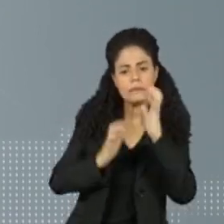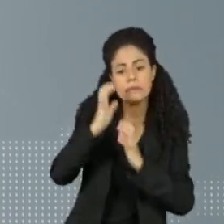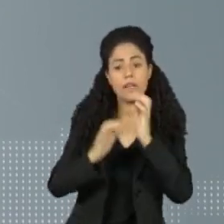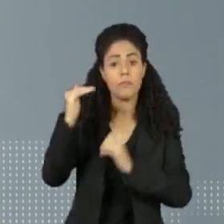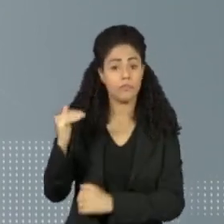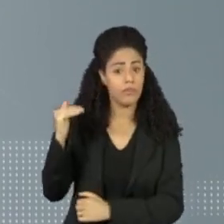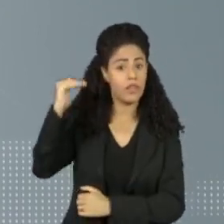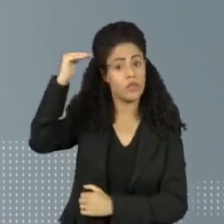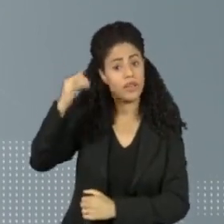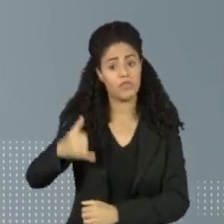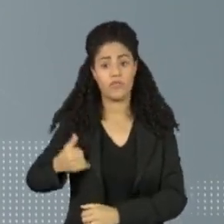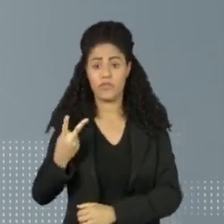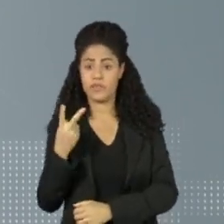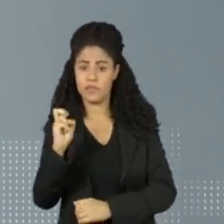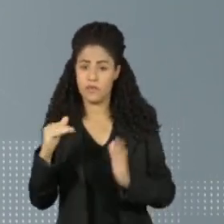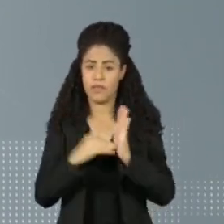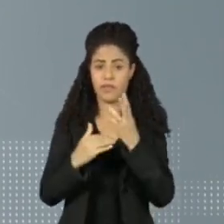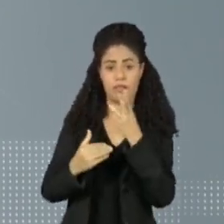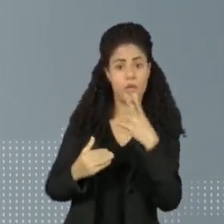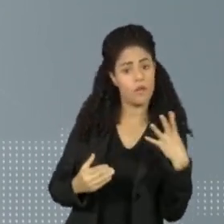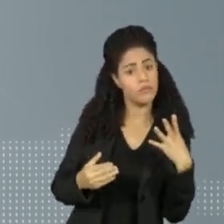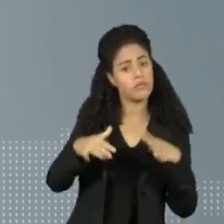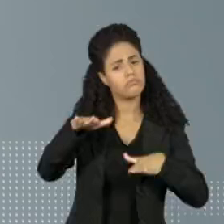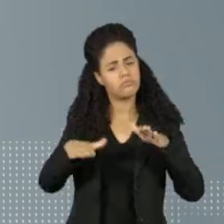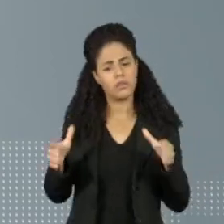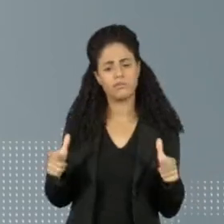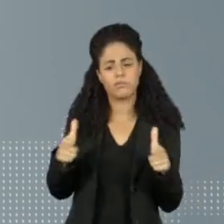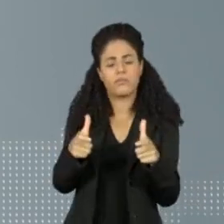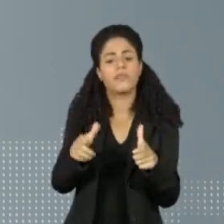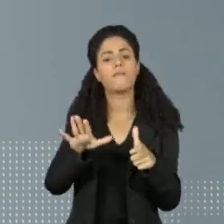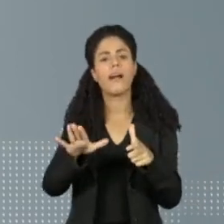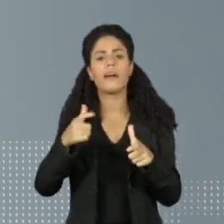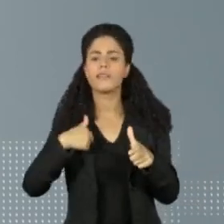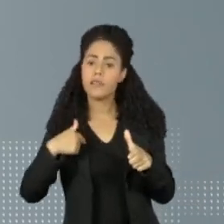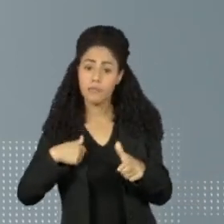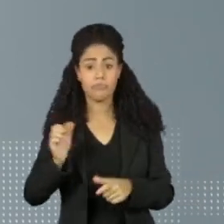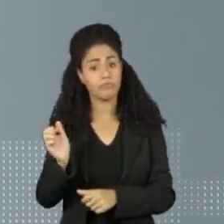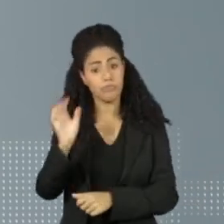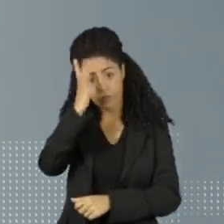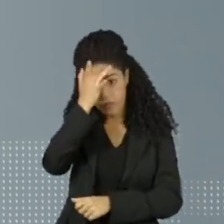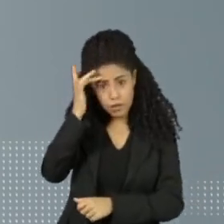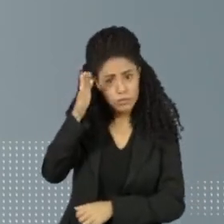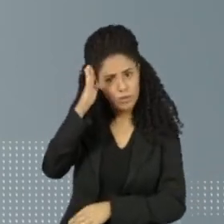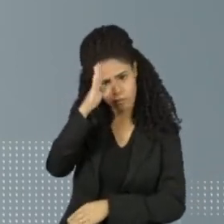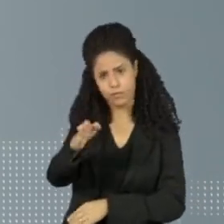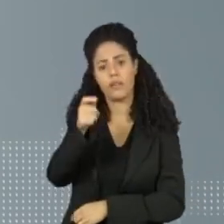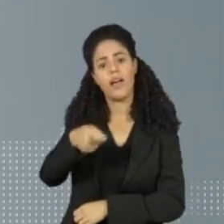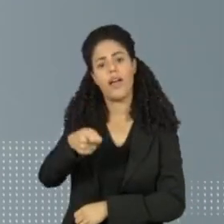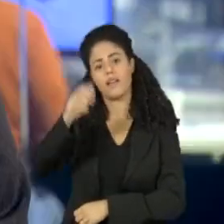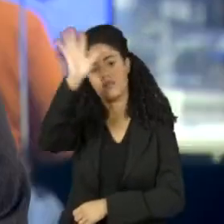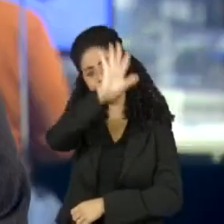adultos entre 25 a 34 anos, não heterossexuais que moram nas grandes cidades do país. aí